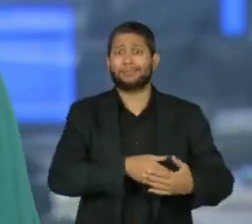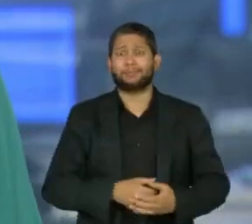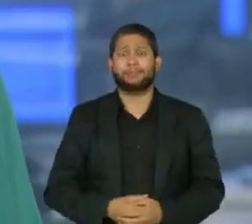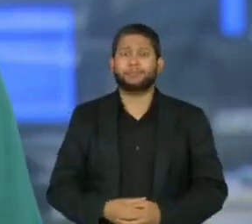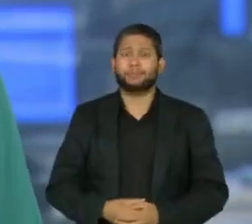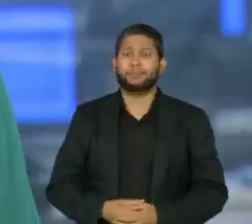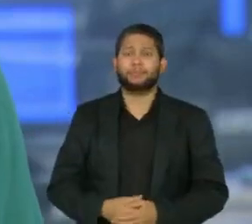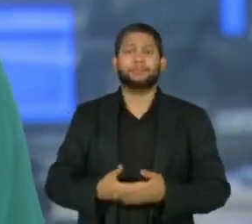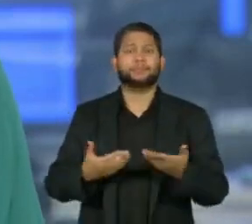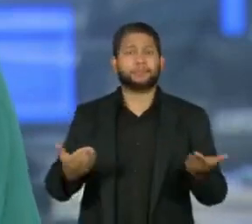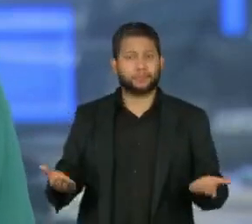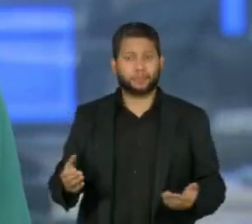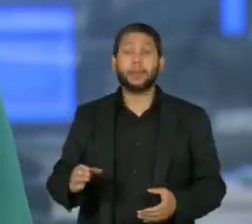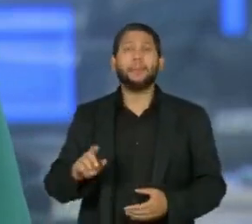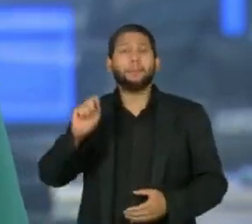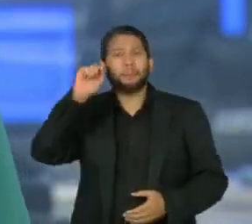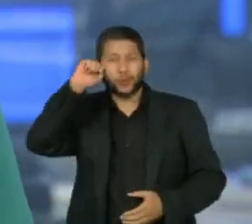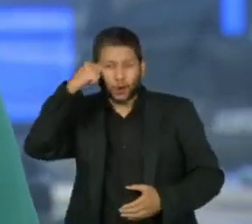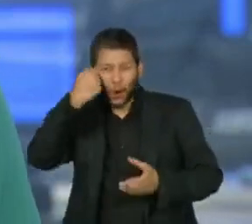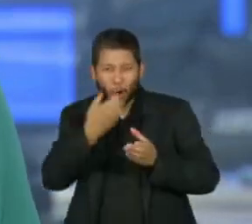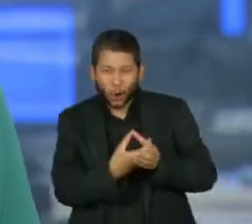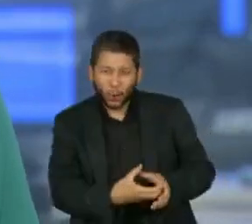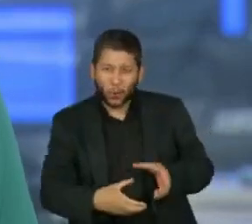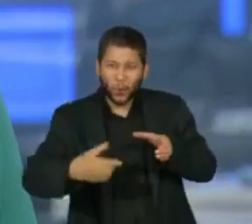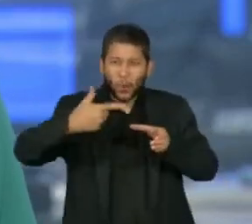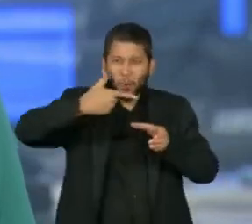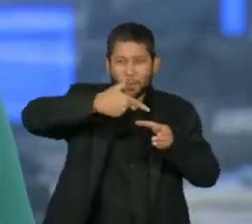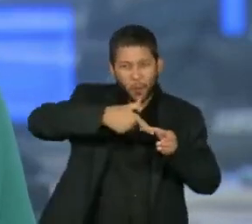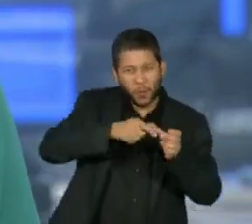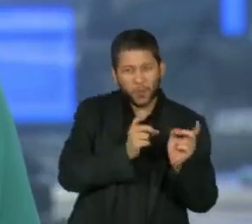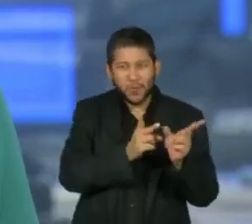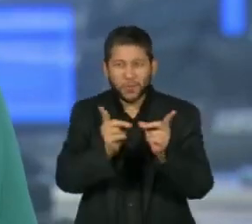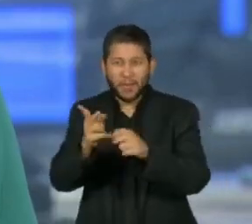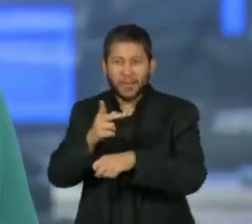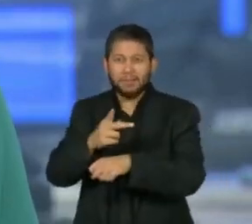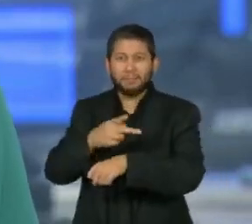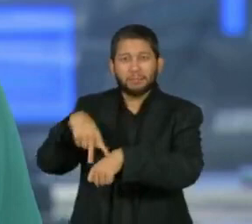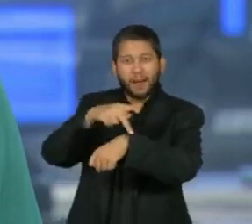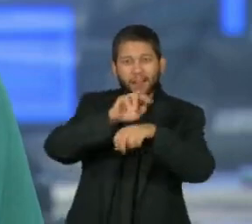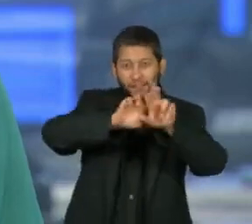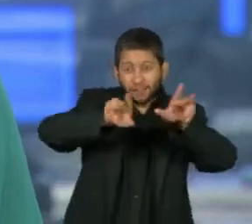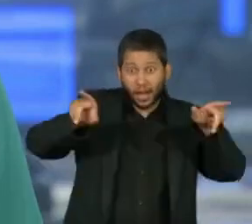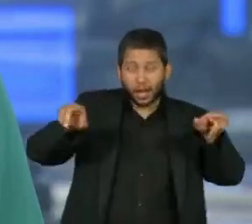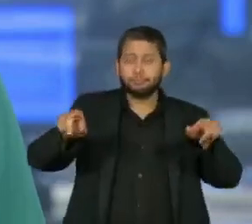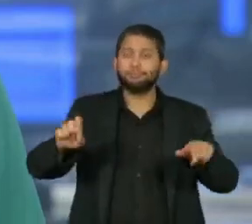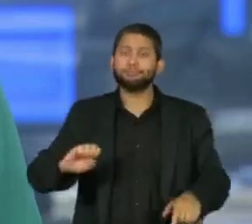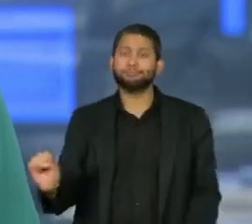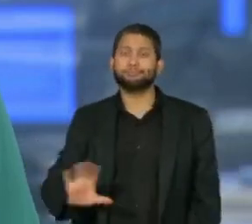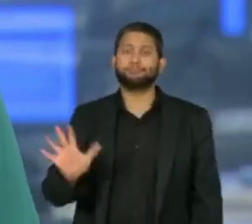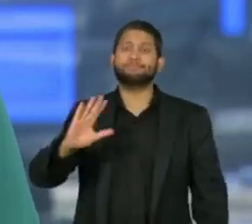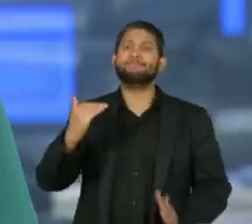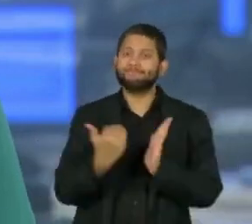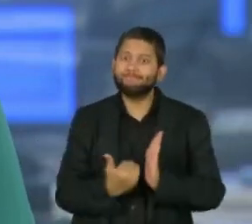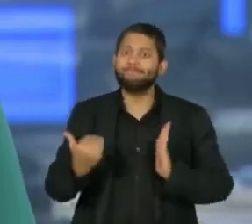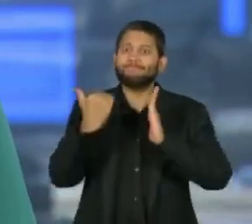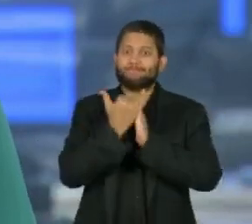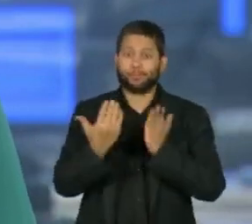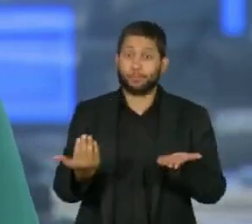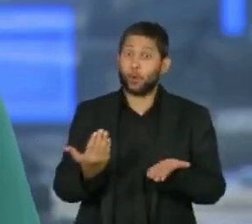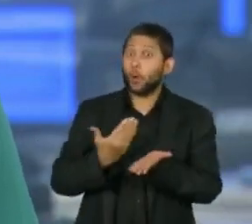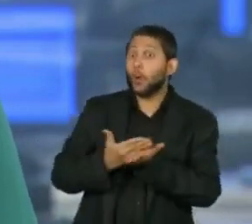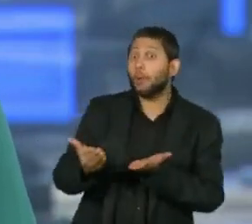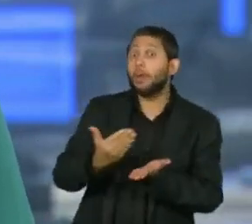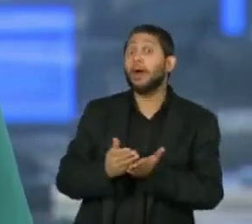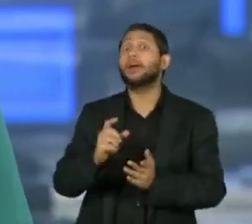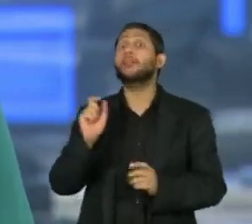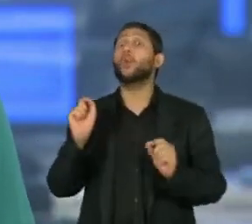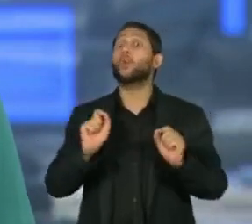O valor do barril do petróleo nos mercados internacionais voltou a subir na manhã de hoje. Com isso, aumenta a pressão para